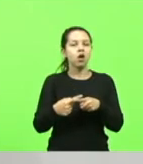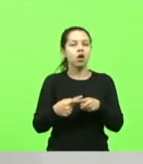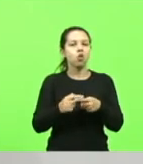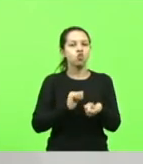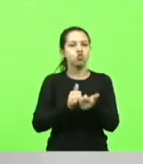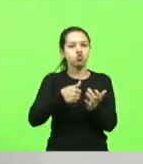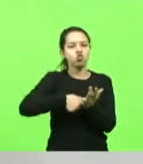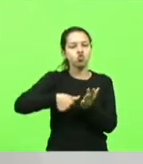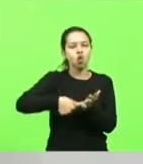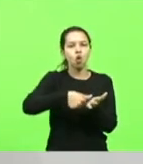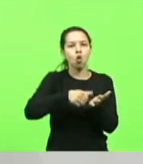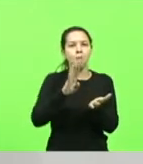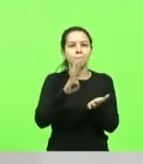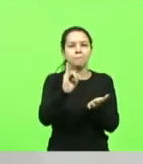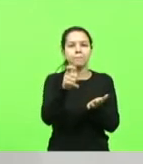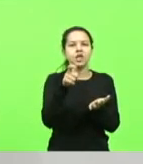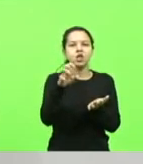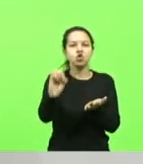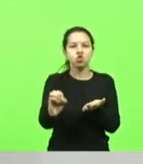dois motivos, muito claros.